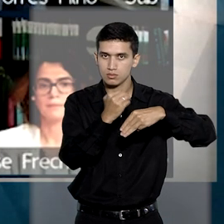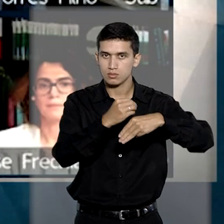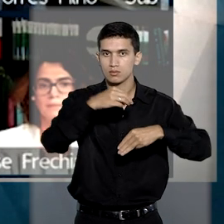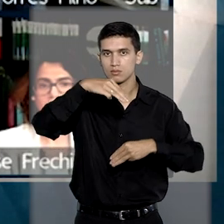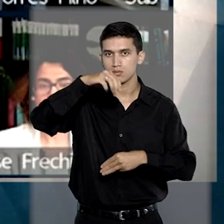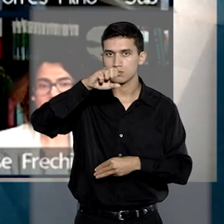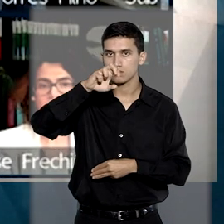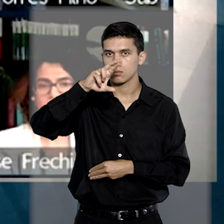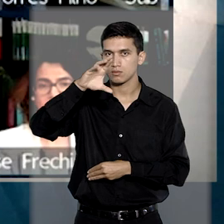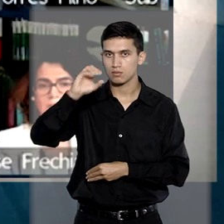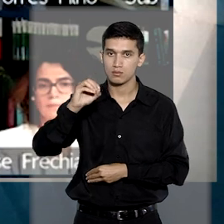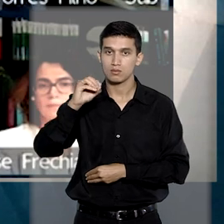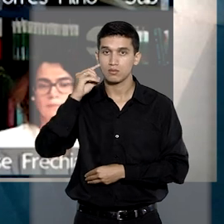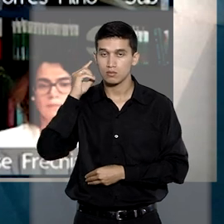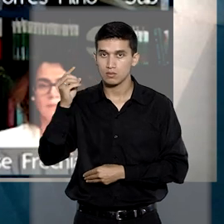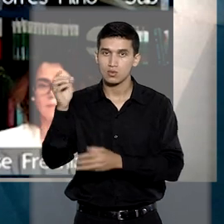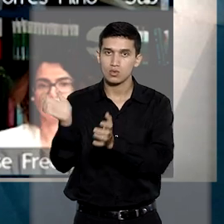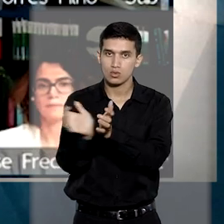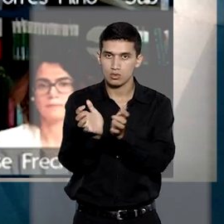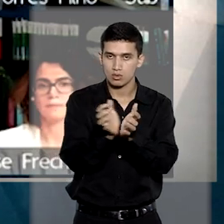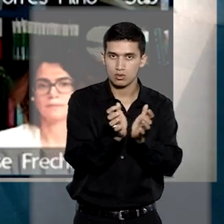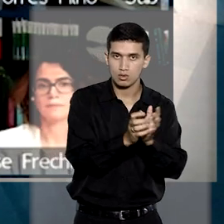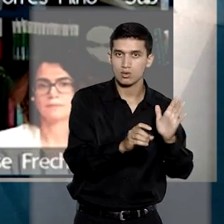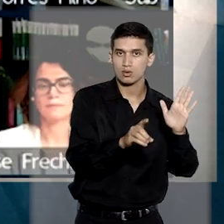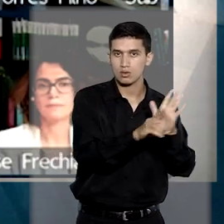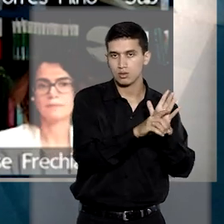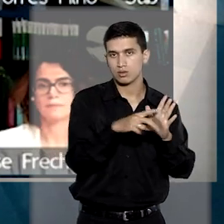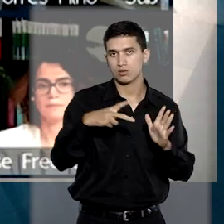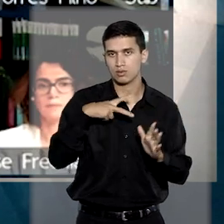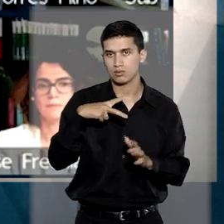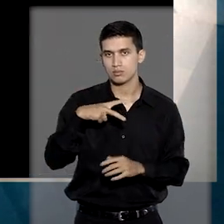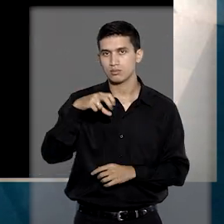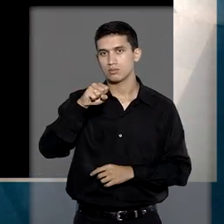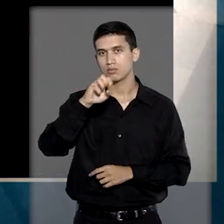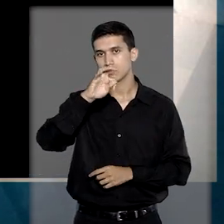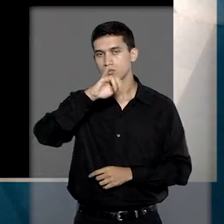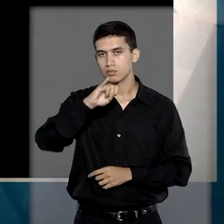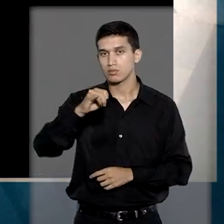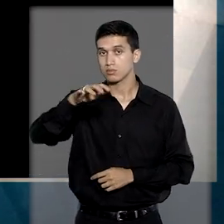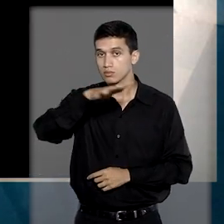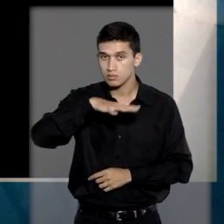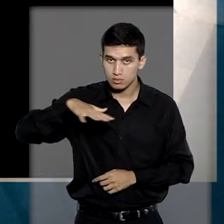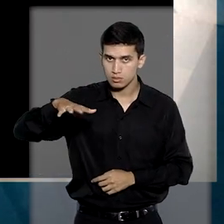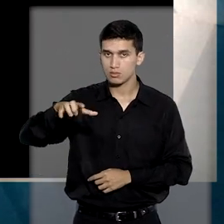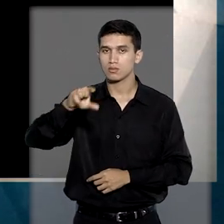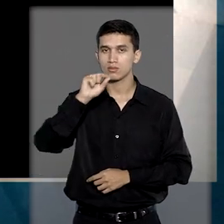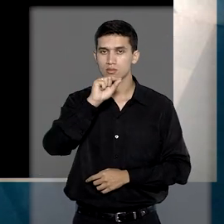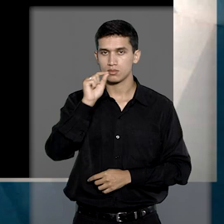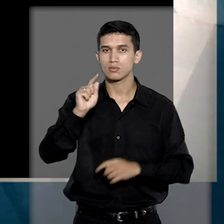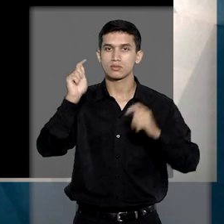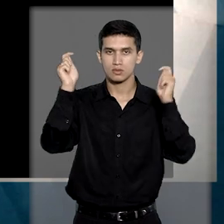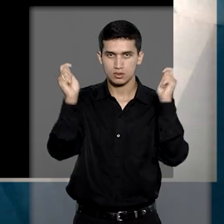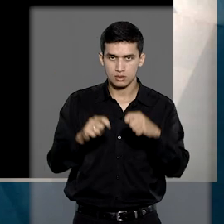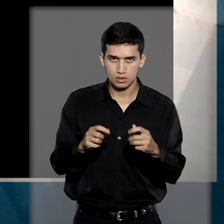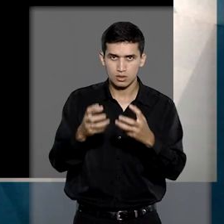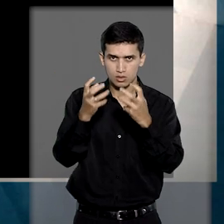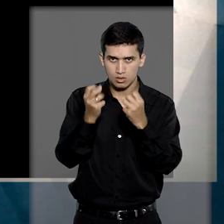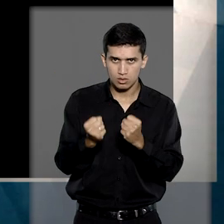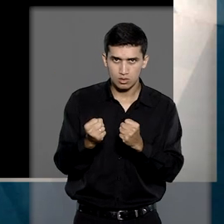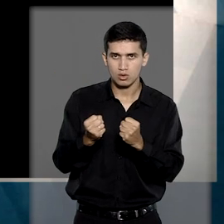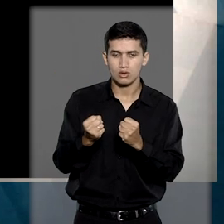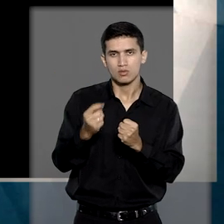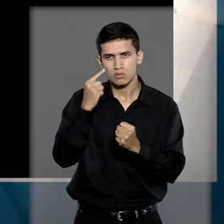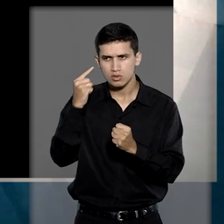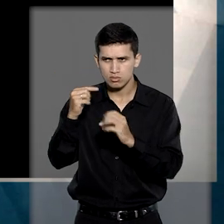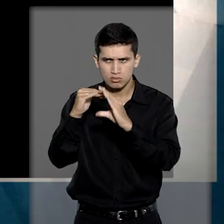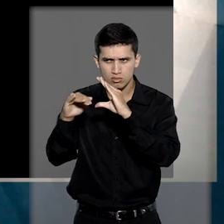mencionou diversos julgados das turmas de direito privado do STJ, todos no sentido de que é possível a adoção de